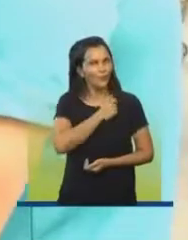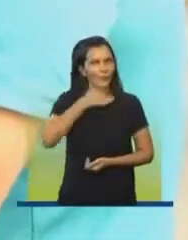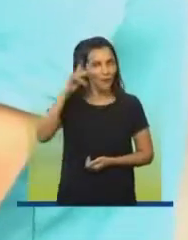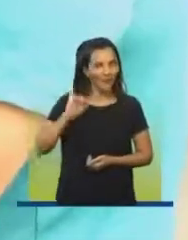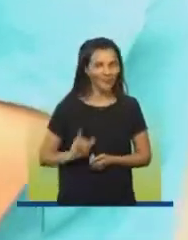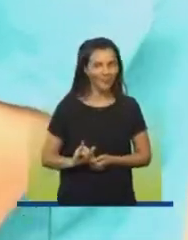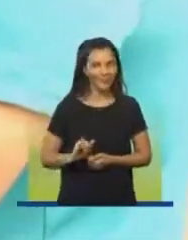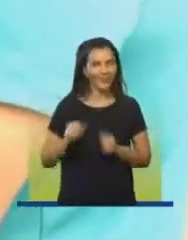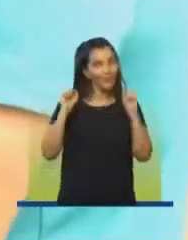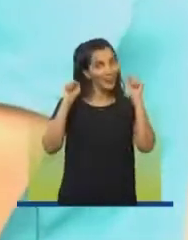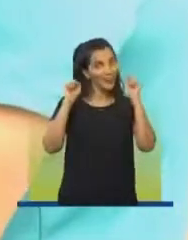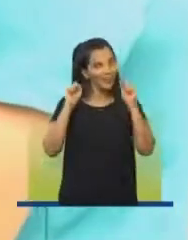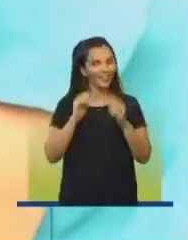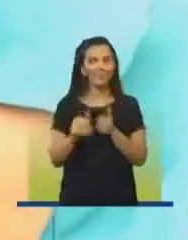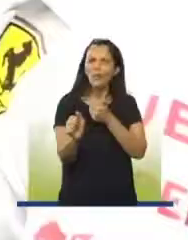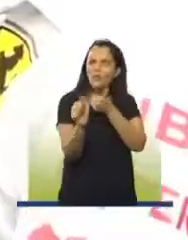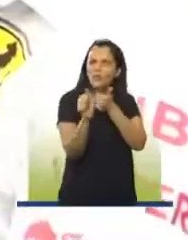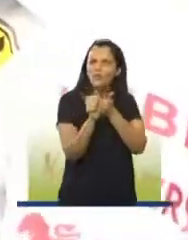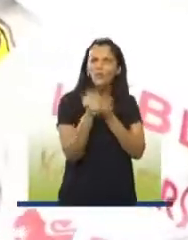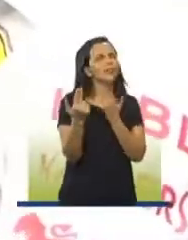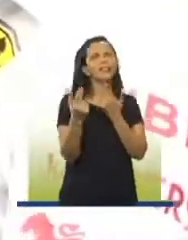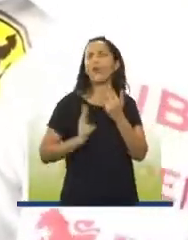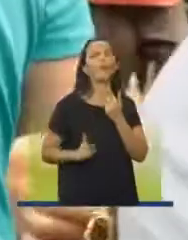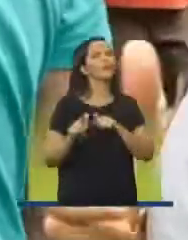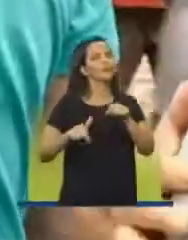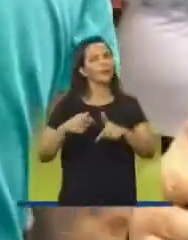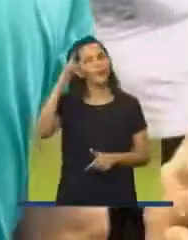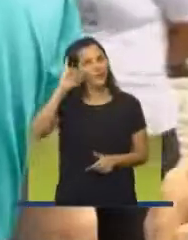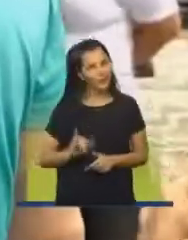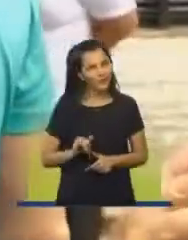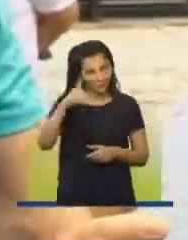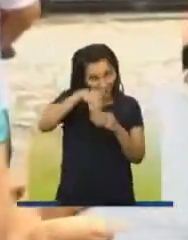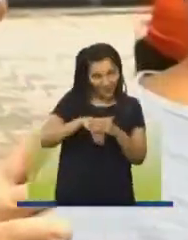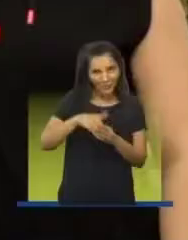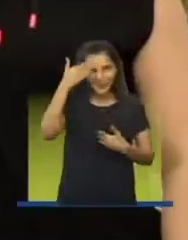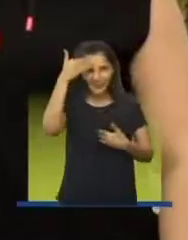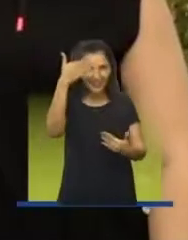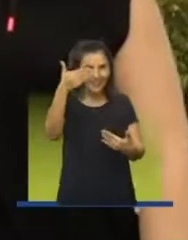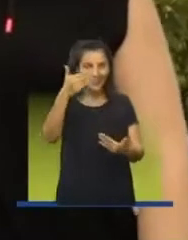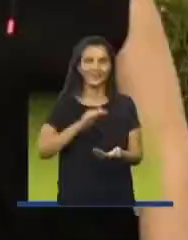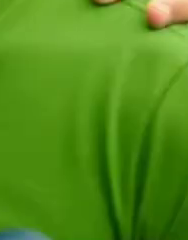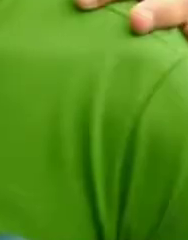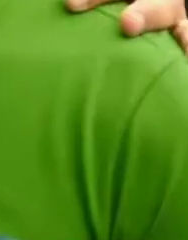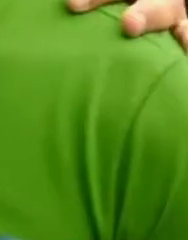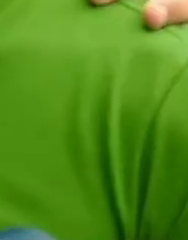Estamos juntos, faz a mesma coisa que ele fez. Já continua essa. Pode contar comigo. O voto é seu, hein, cara? Obrigado!